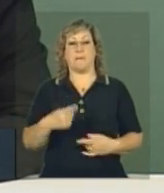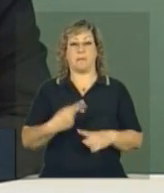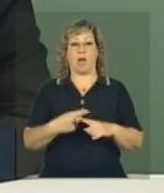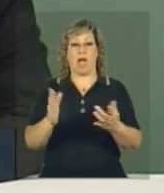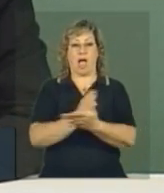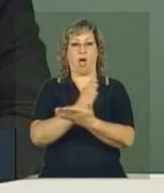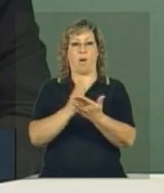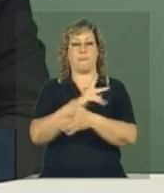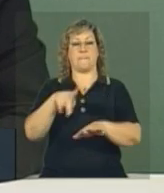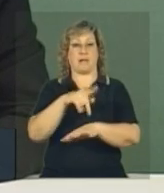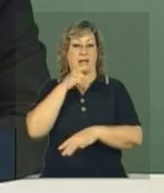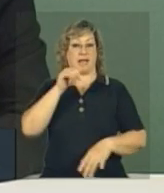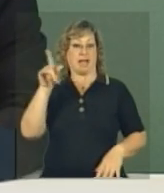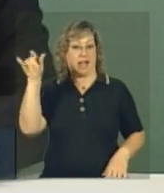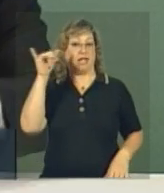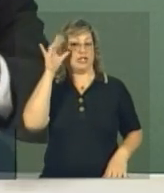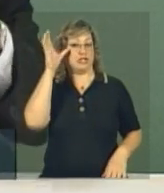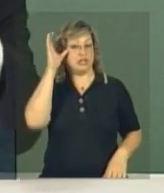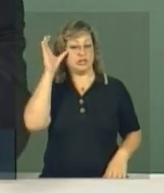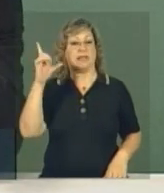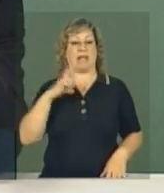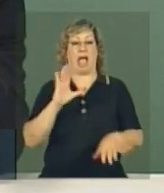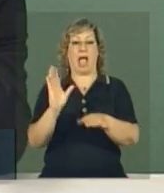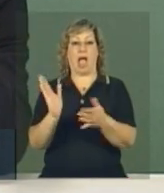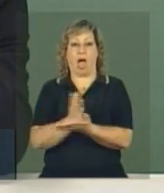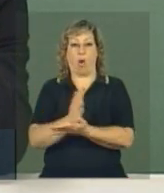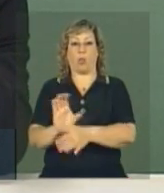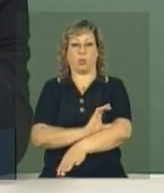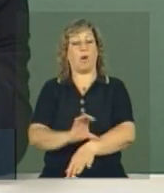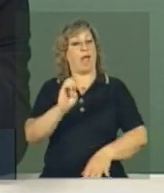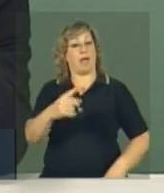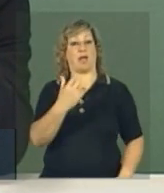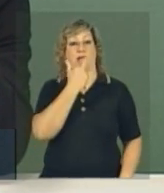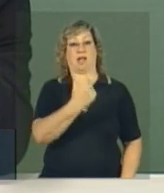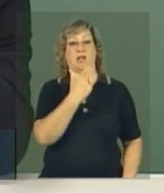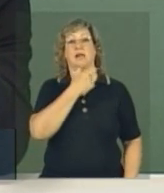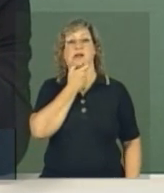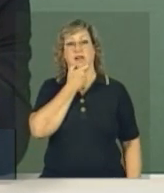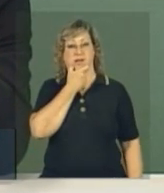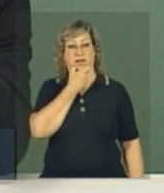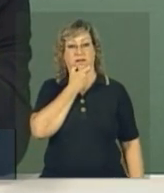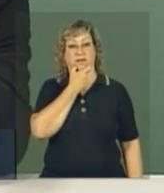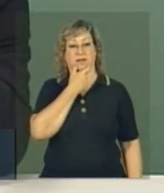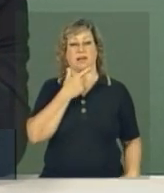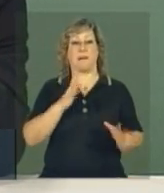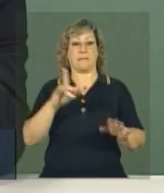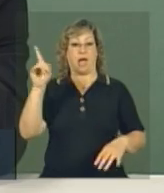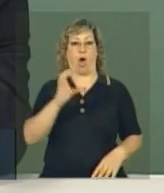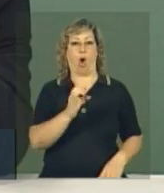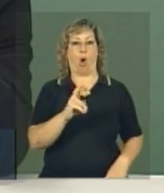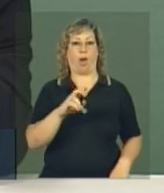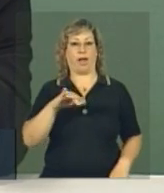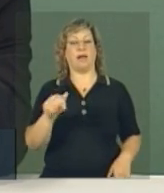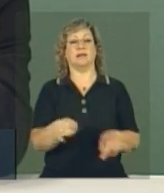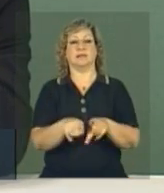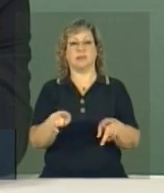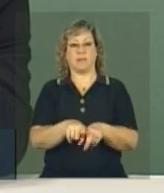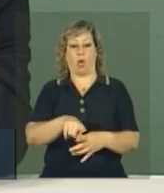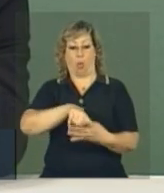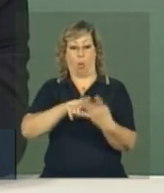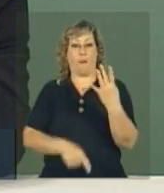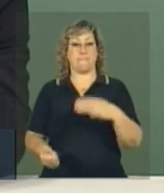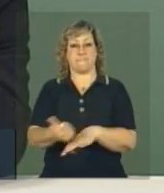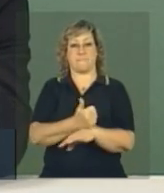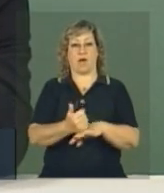tem curso, por exemplo, na China, você tem alguns cursos que são em inglês, mas na Coreia também, as quatro melhores